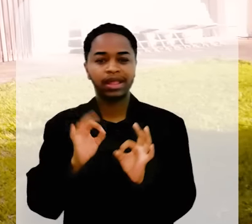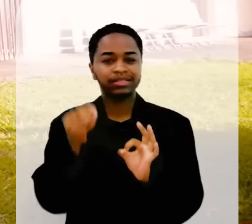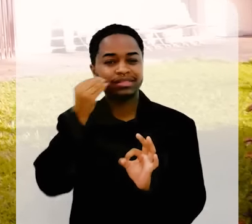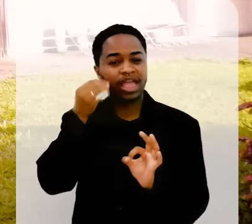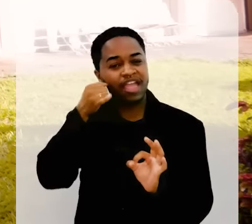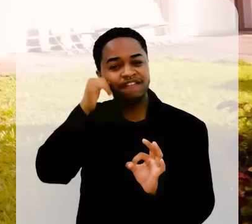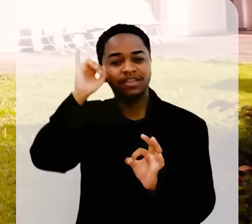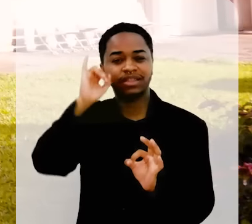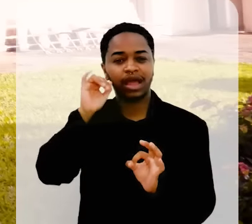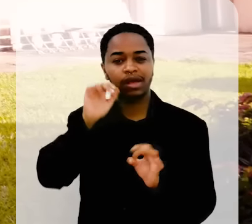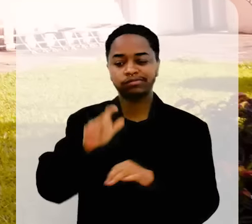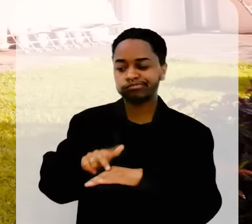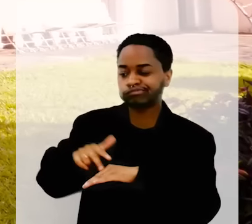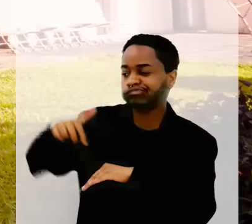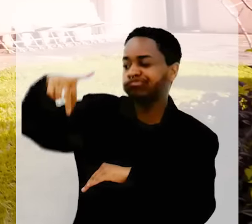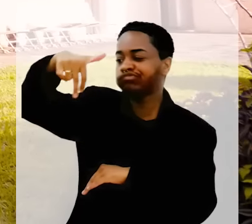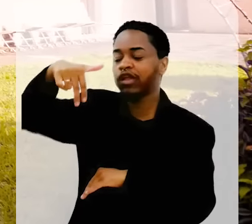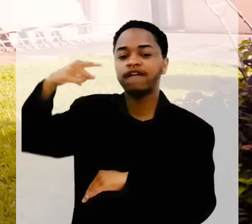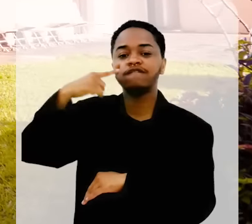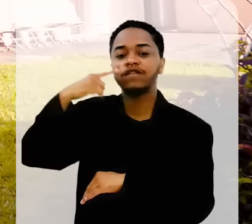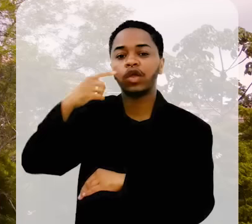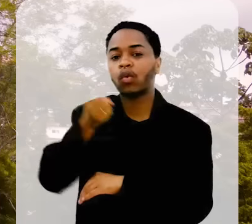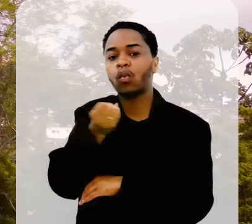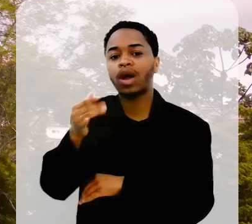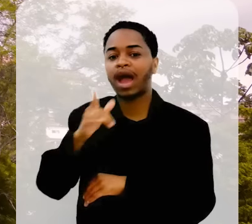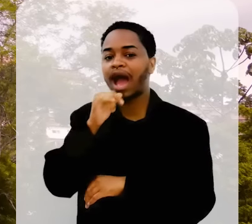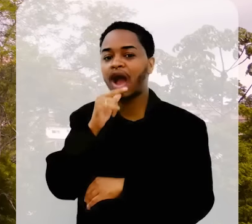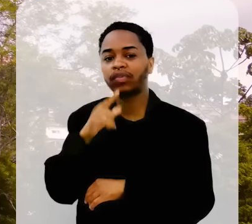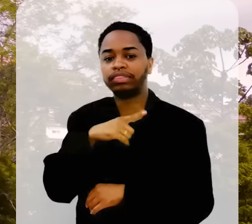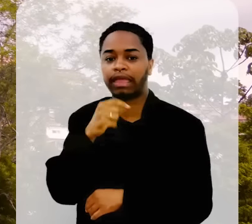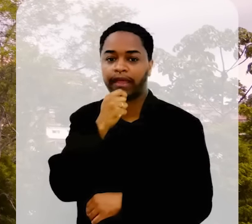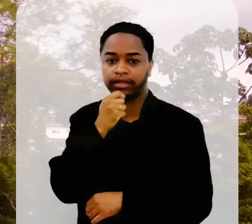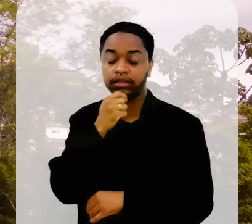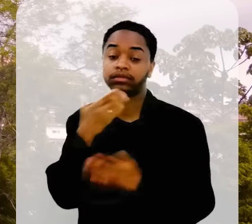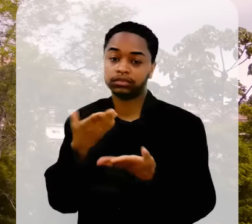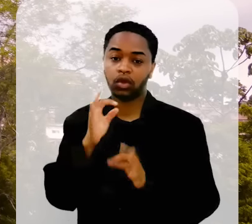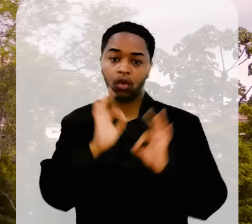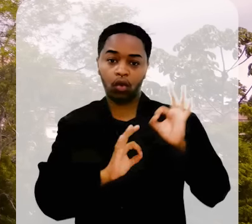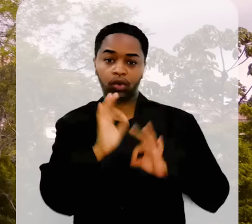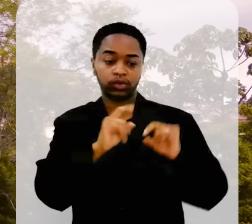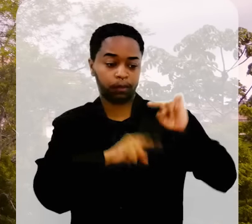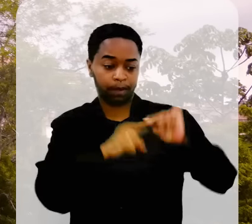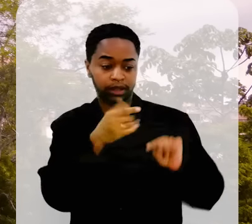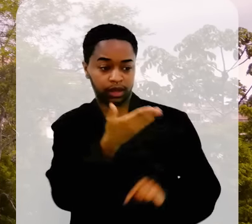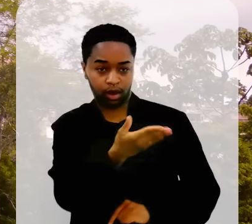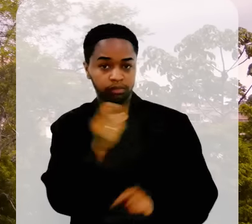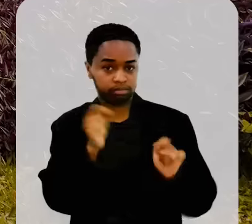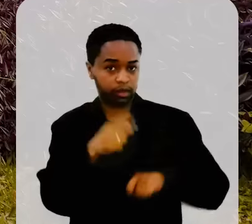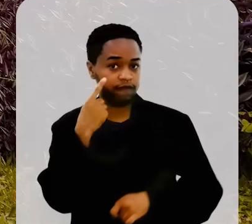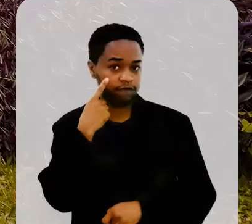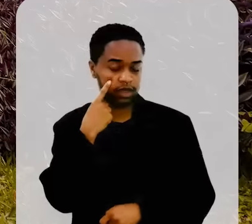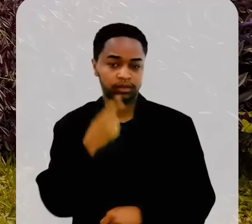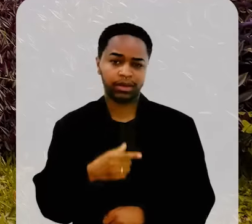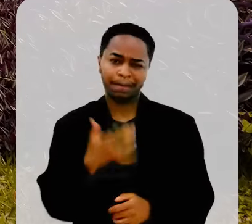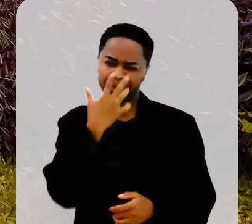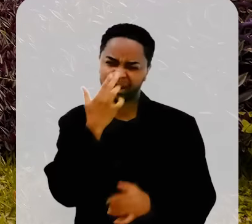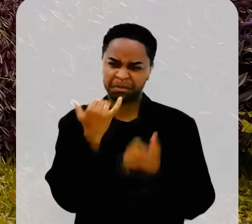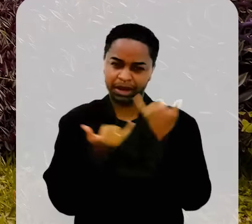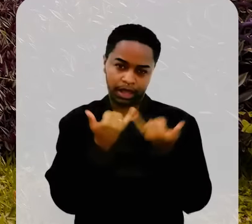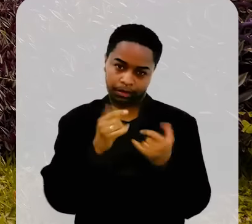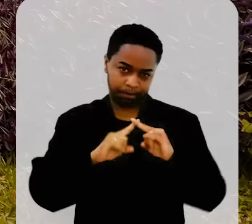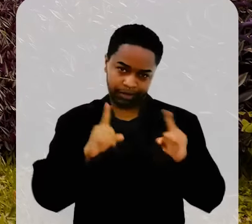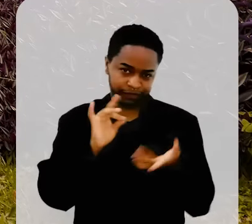medição para ele não precisar subir na caixa para ver qual era o montante de água que existia. Ele via por aqui,